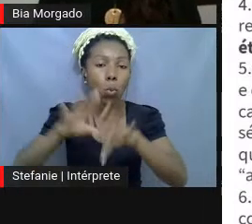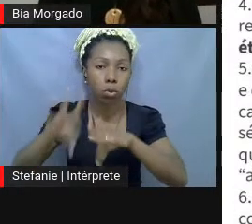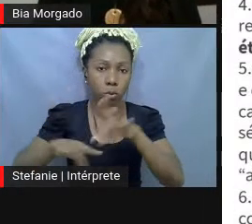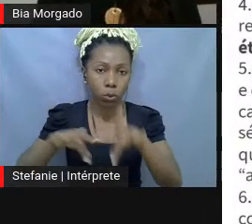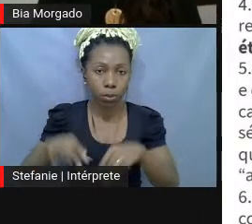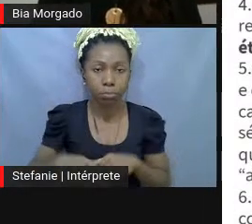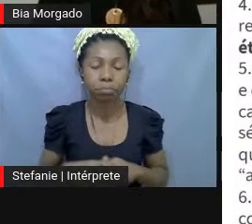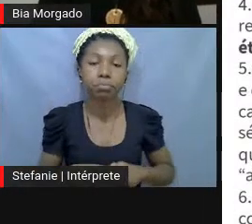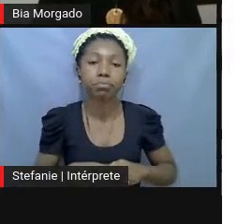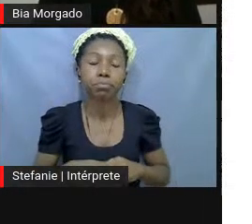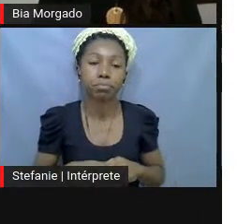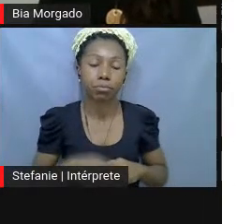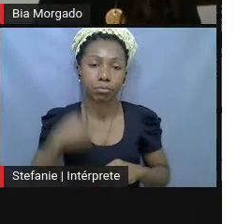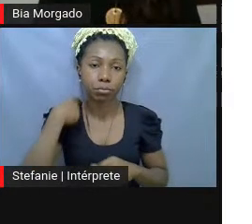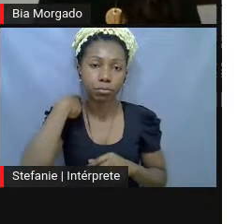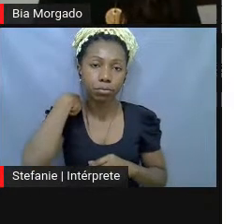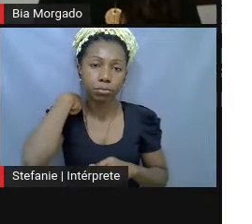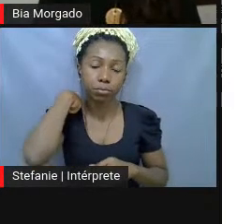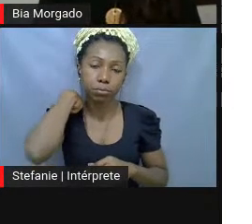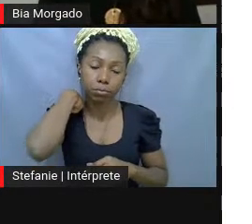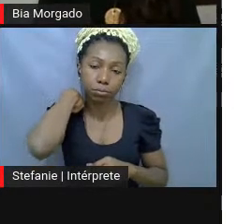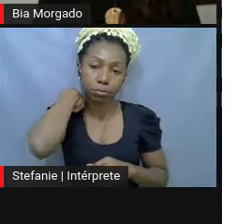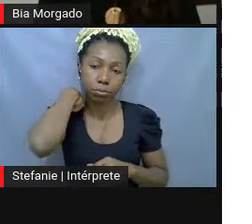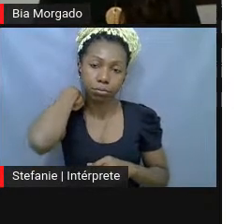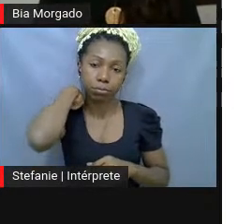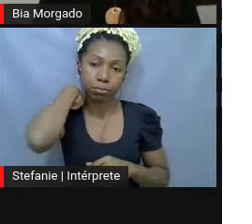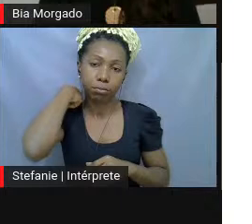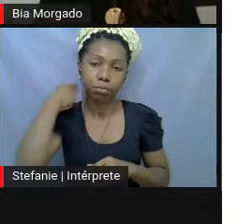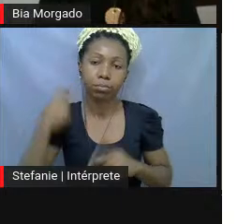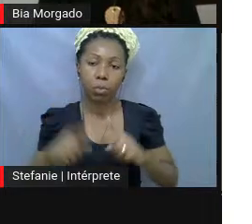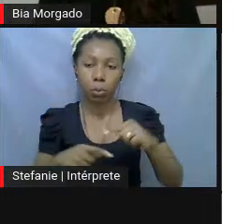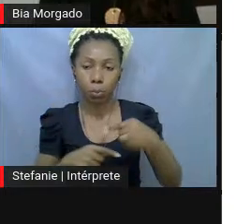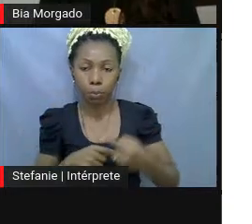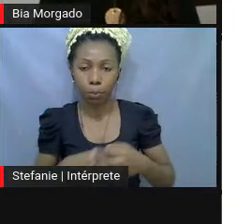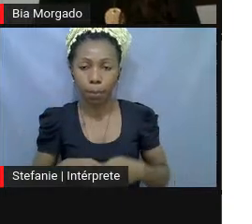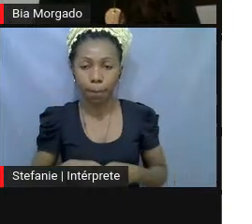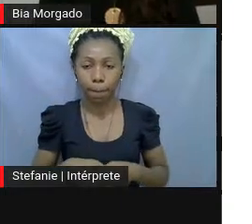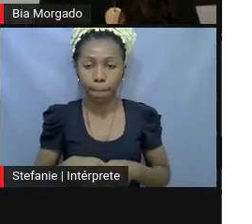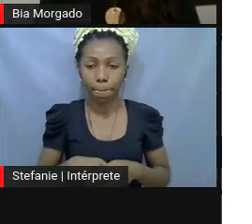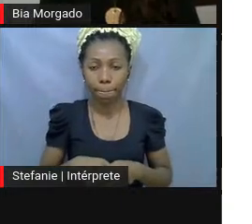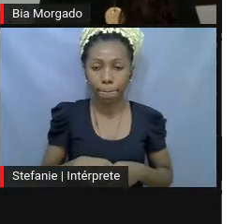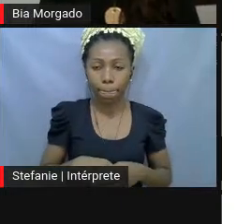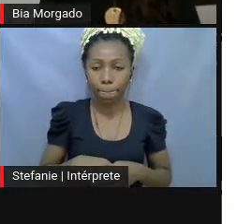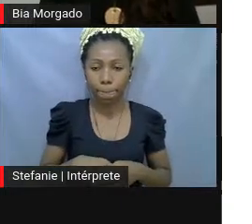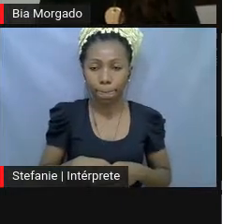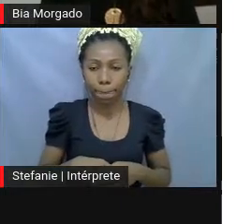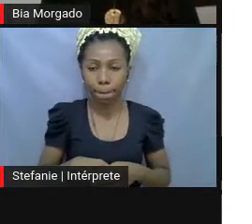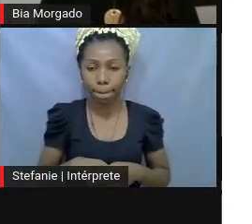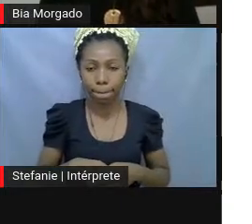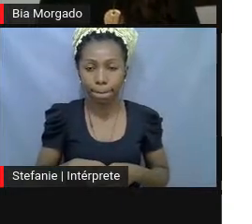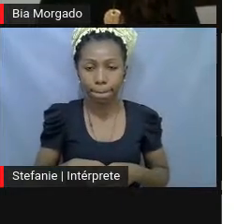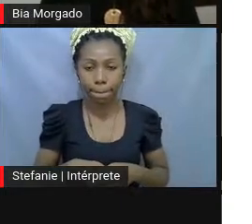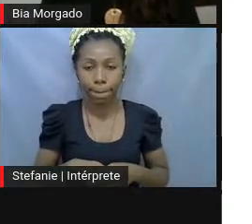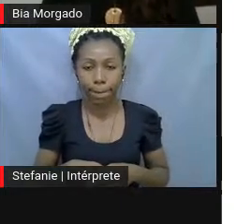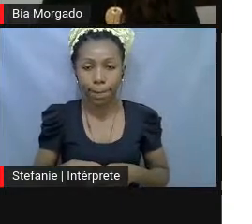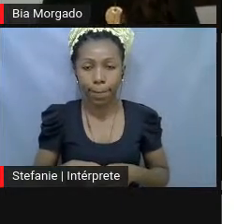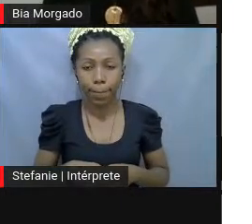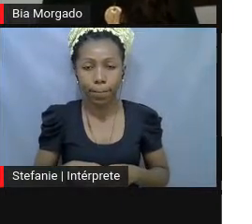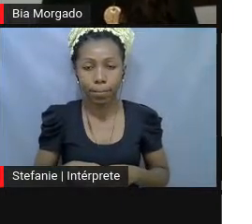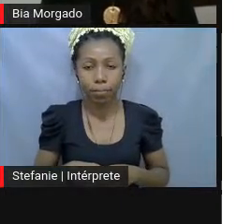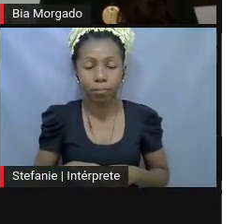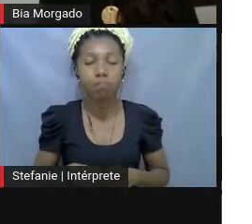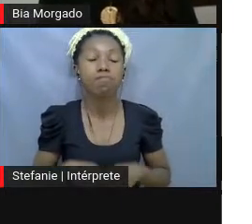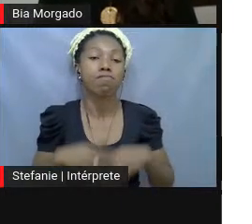agora eu vou pular também aqui para o próximo. Isso aqui é um uma instrução que o Oiticica faz em